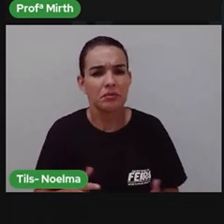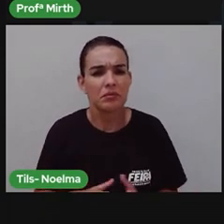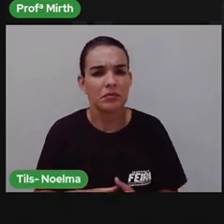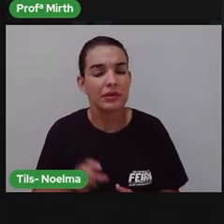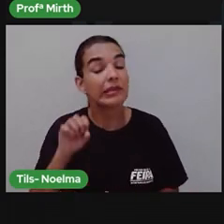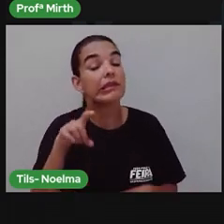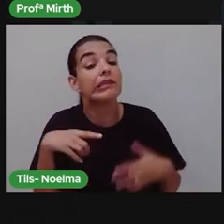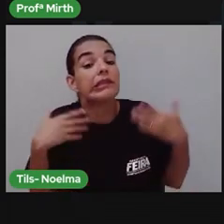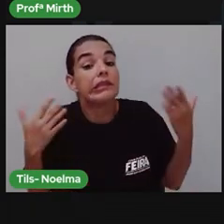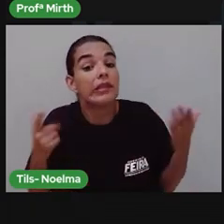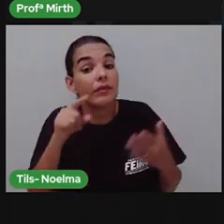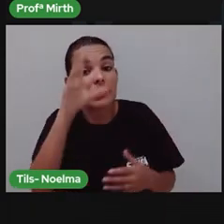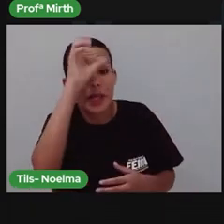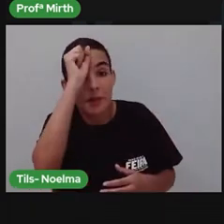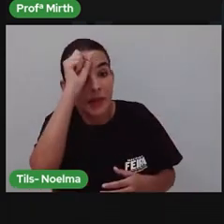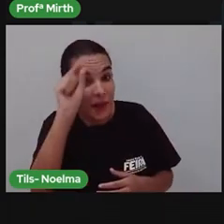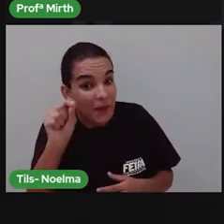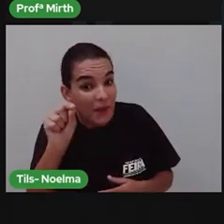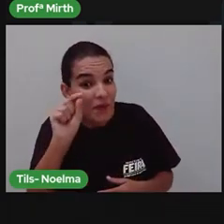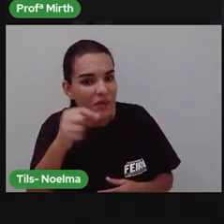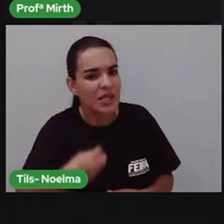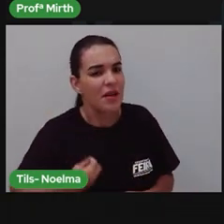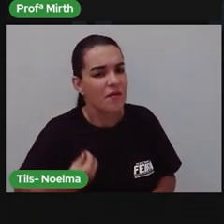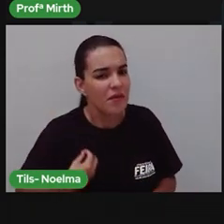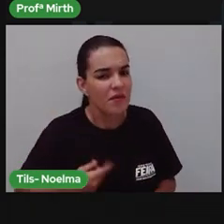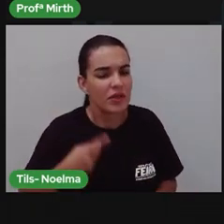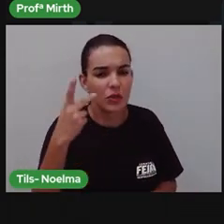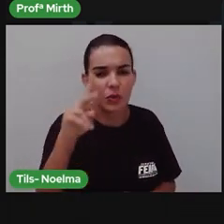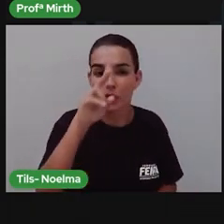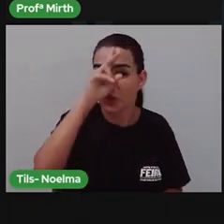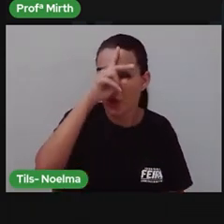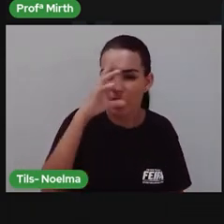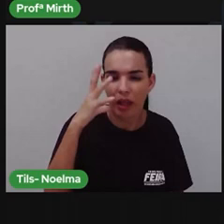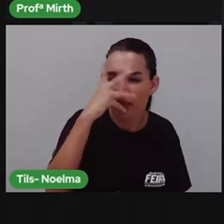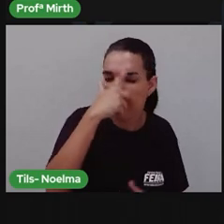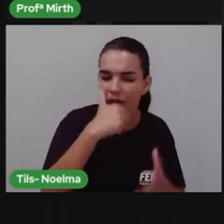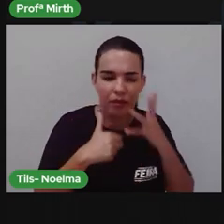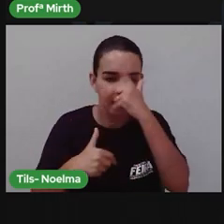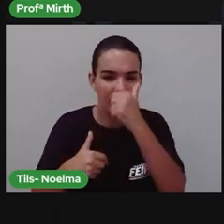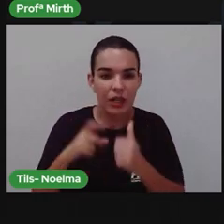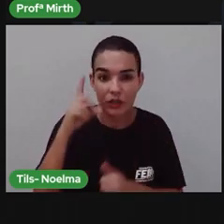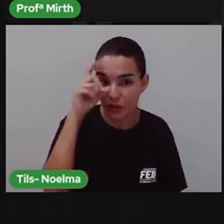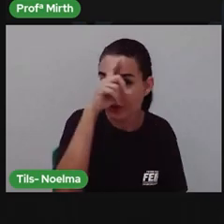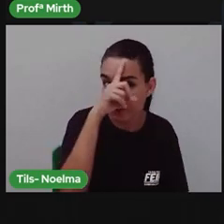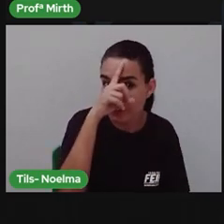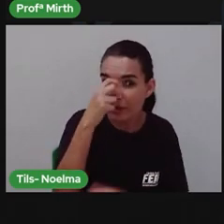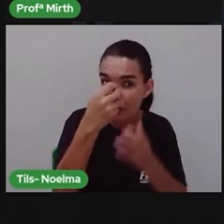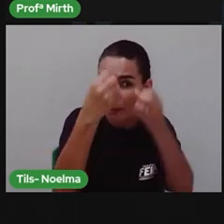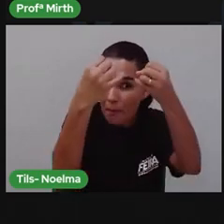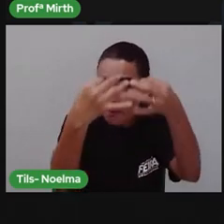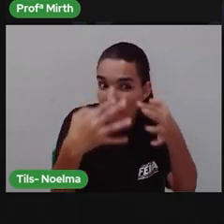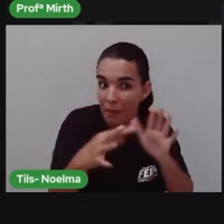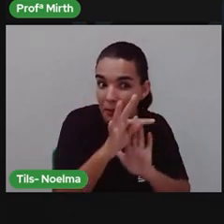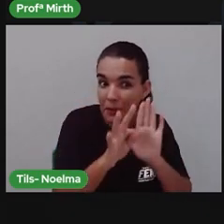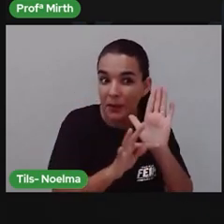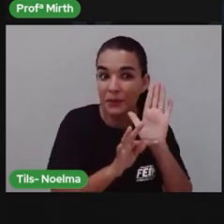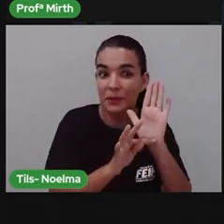E aí, você aprendeu? Que você vive uma história tão linda que seja difícil relatar em um texto.